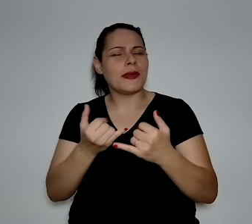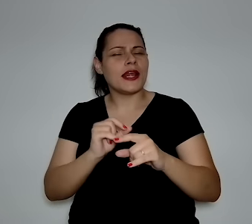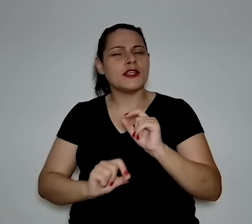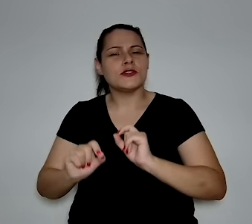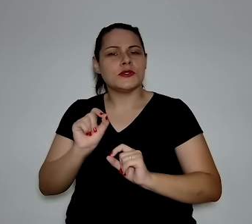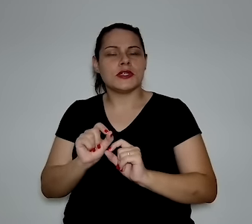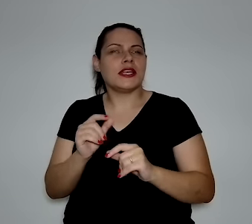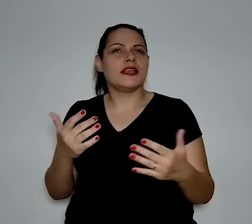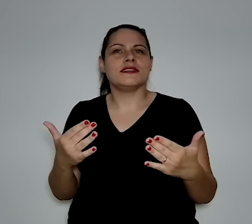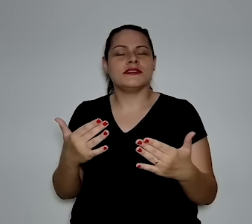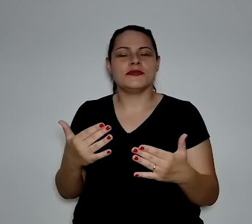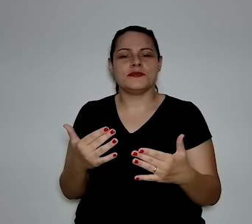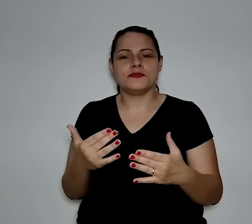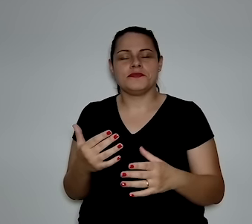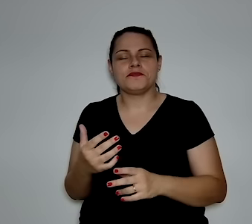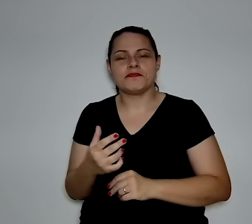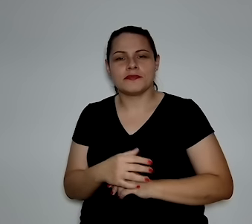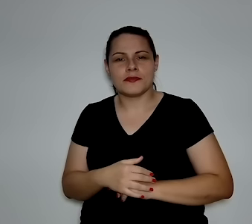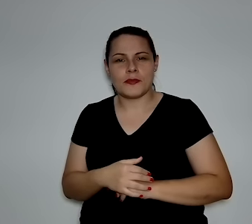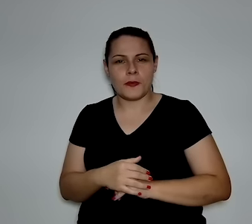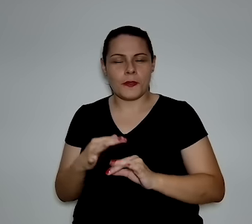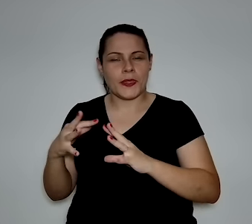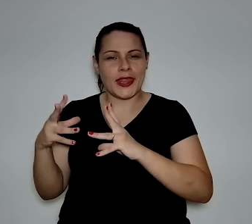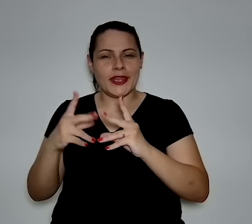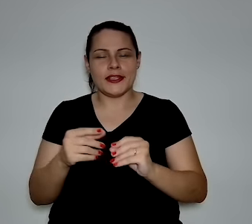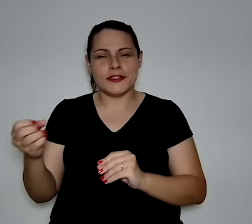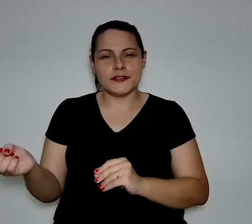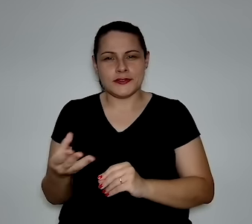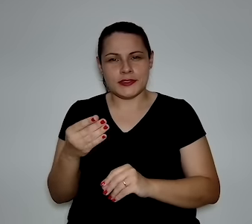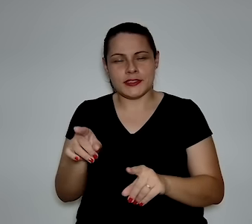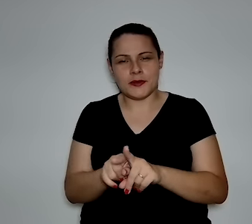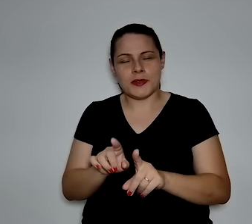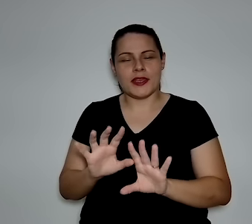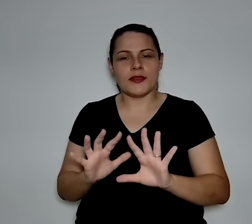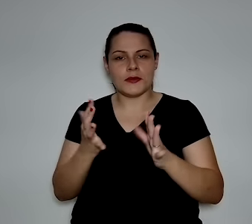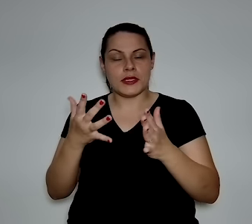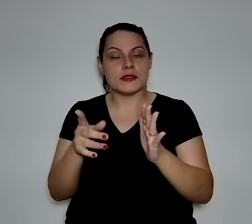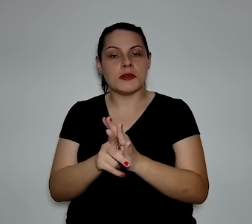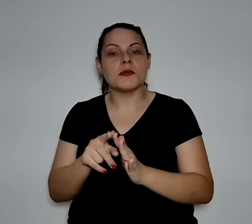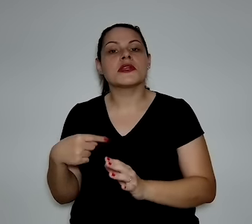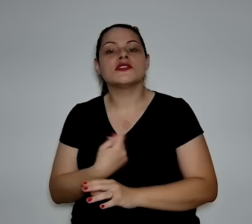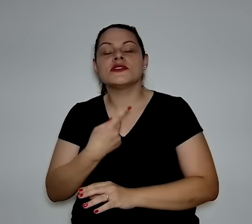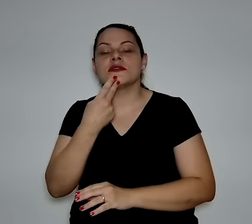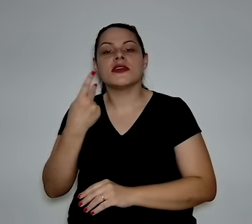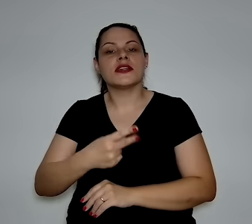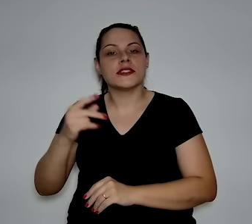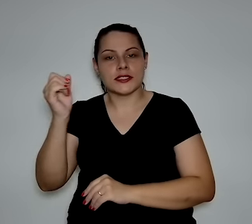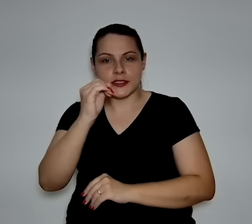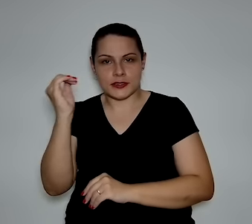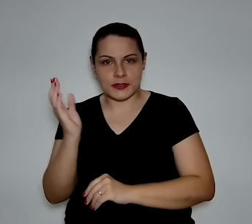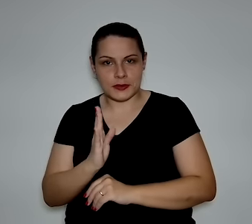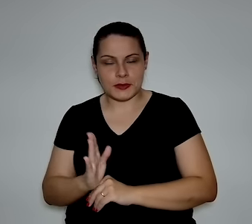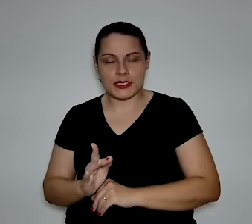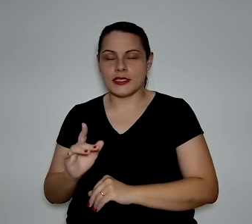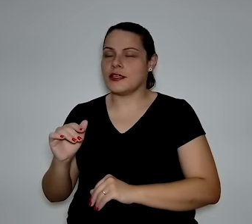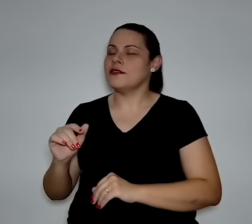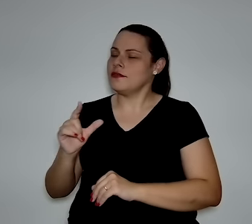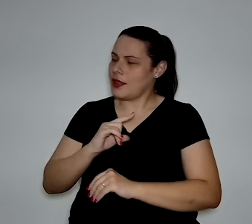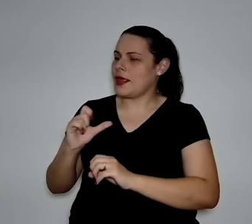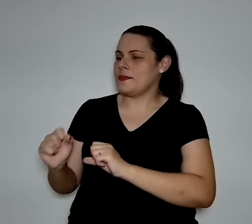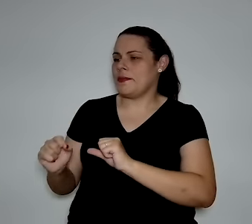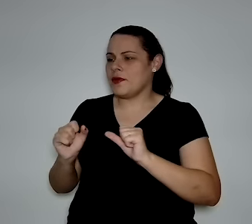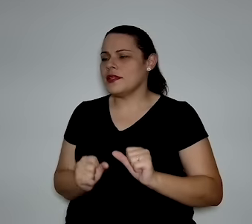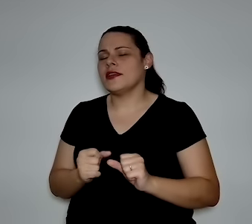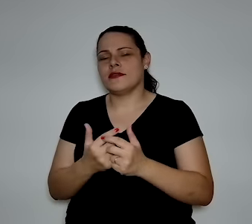me parece assim, e mesmo quando a gente vai lá fora, eu estive na COP aí recentemente em Dubai, se fala que o Brasil tem todo esse